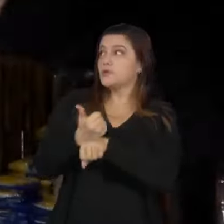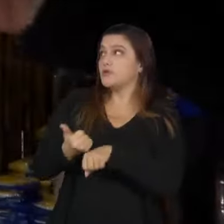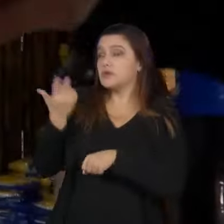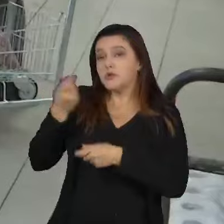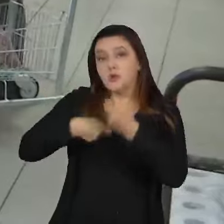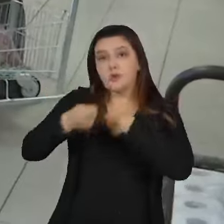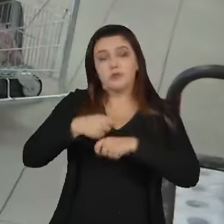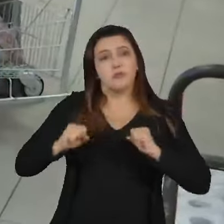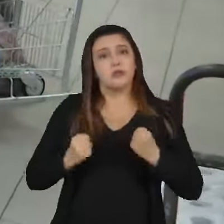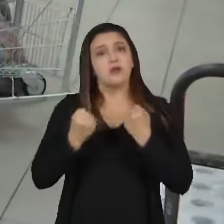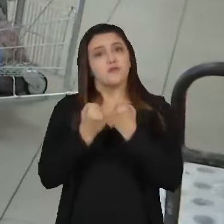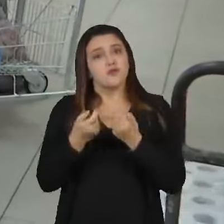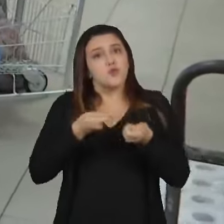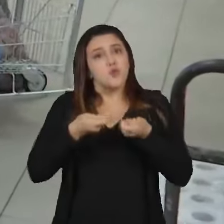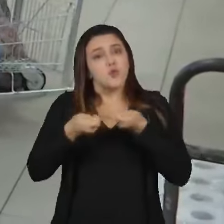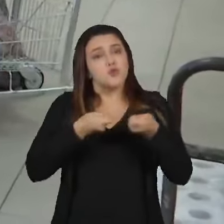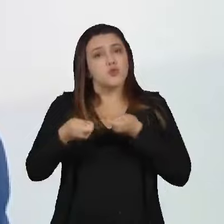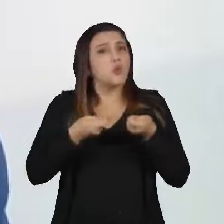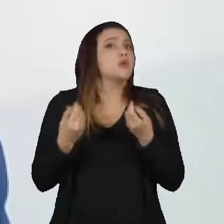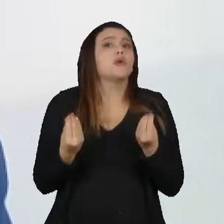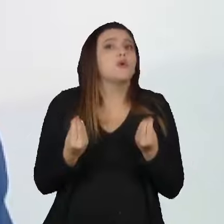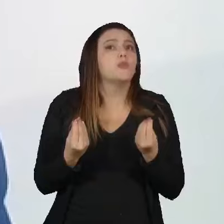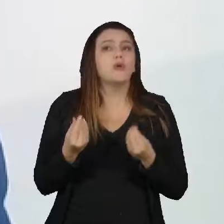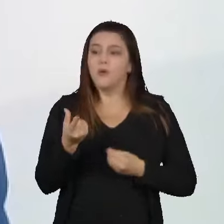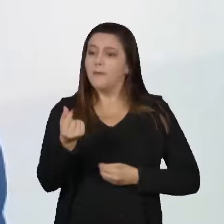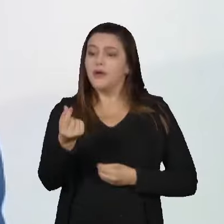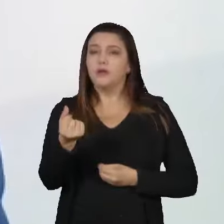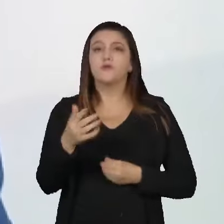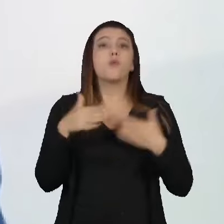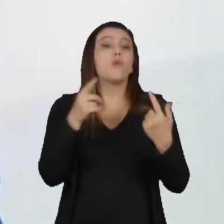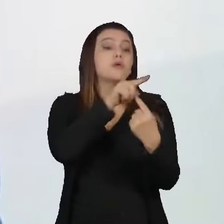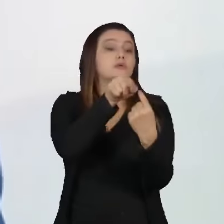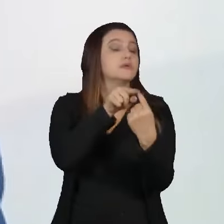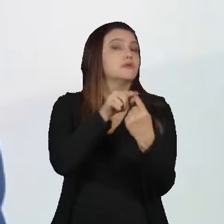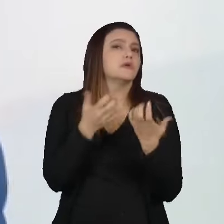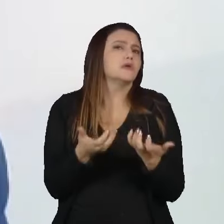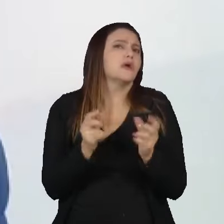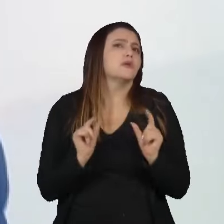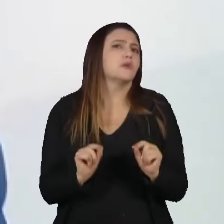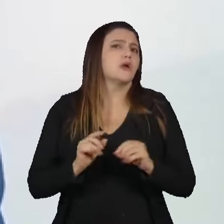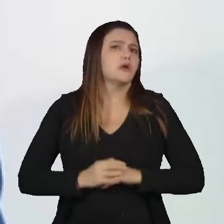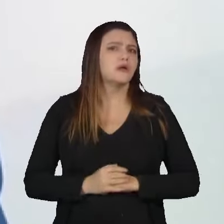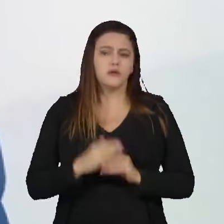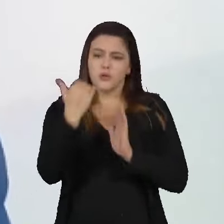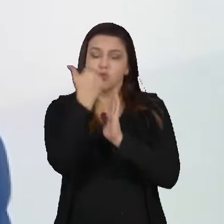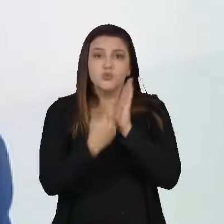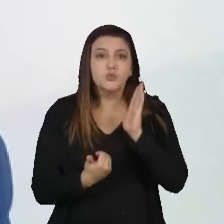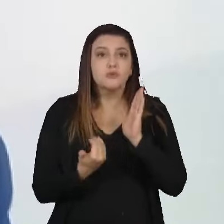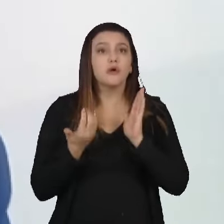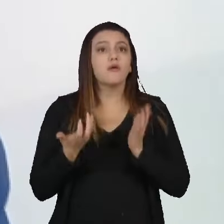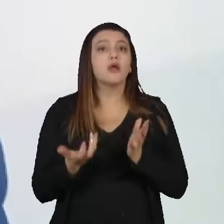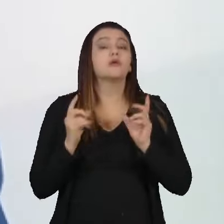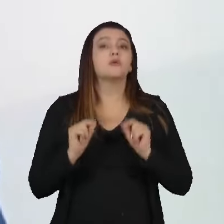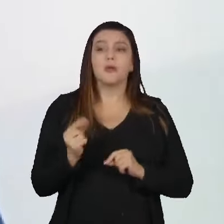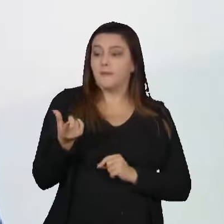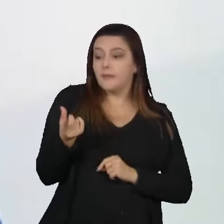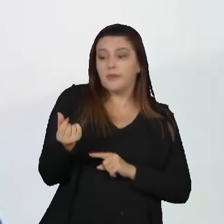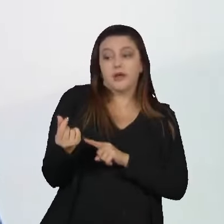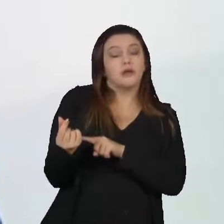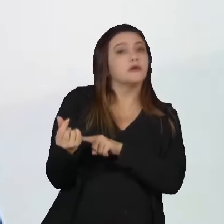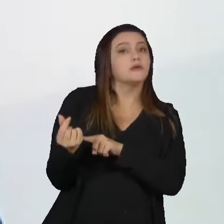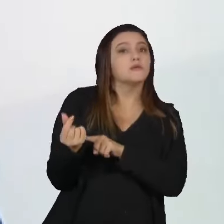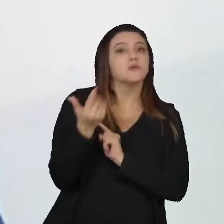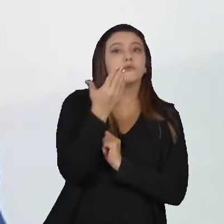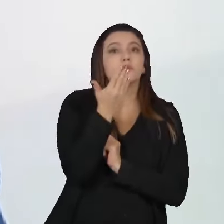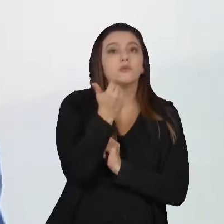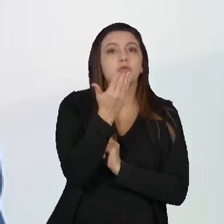controle maior, a começar dos preços. Quais são as metas? O eu quero? Ah, com essa isenção, eu quero que o preço da